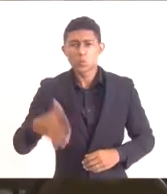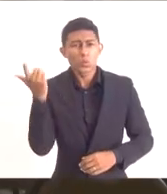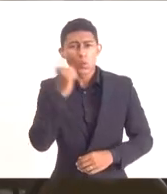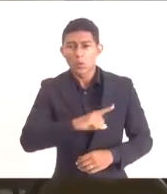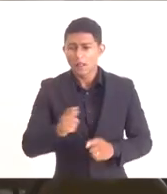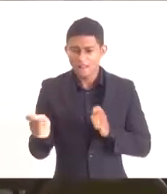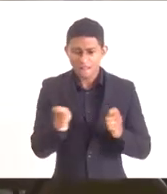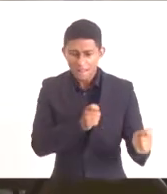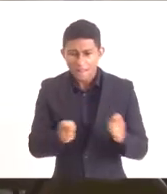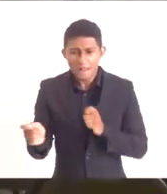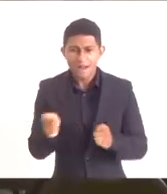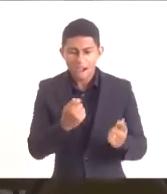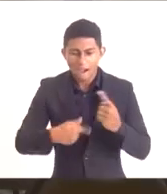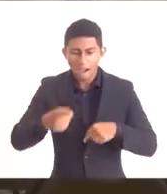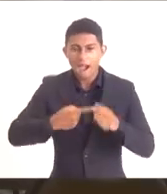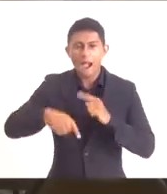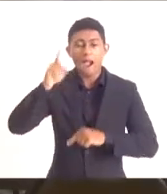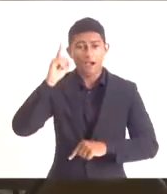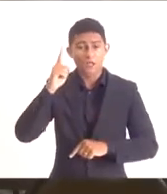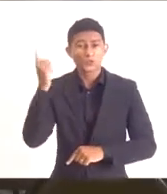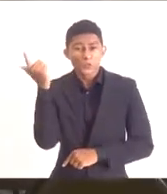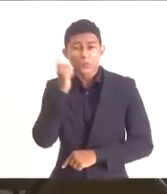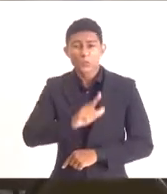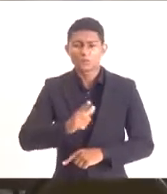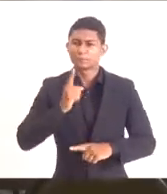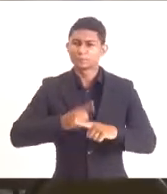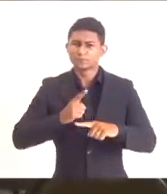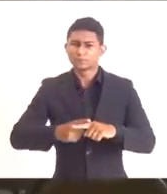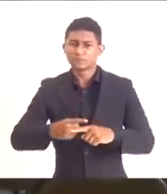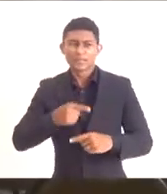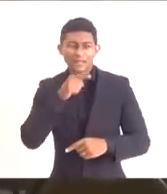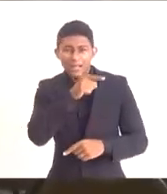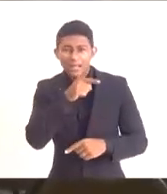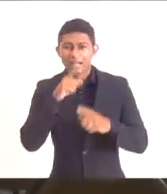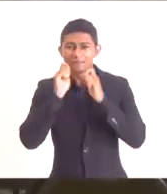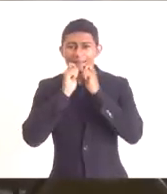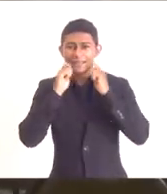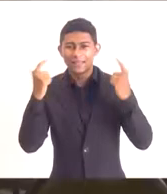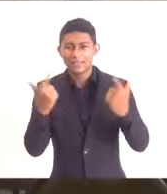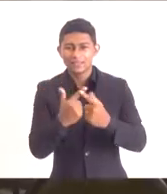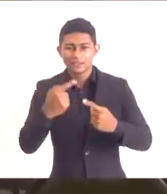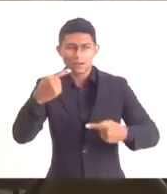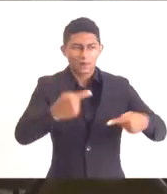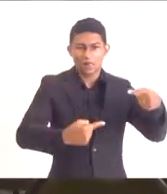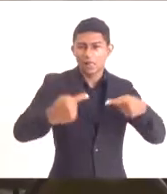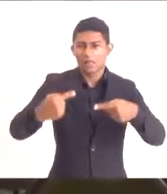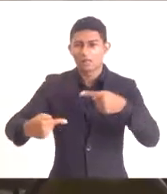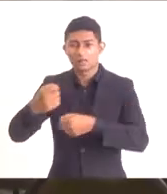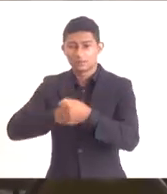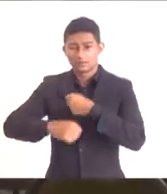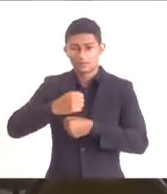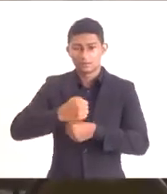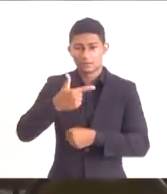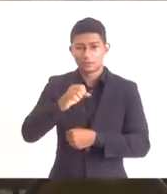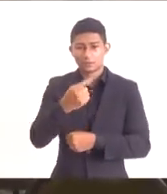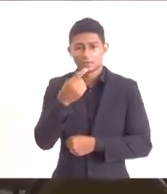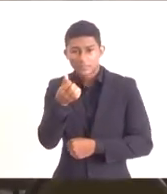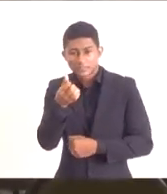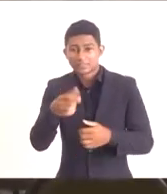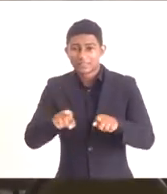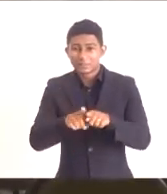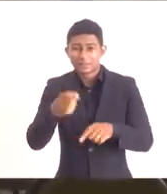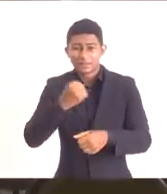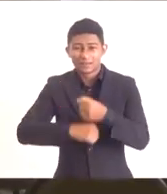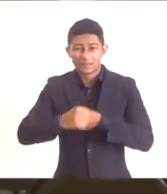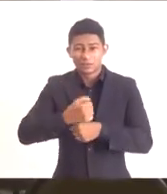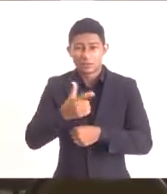suas finanças, fruto de muita discussão na Assembleia Legislativa. nós passamos 2016 e 2017. A